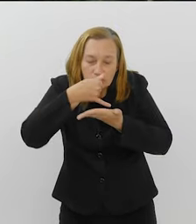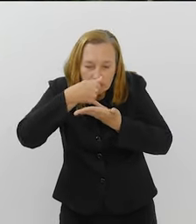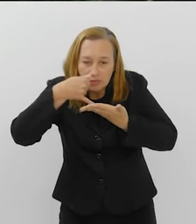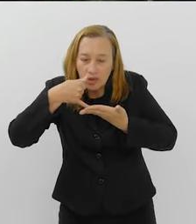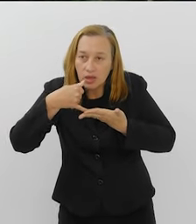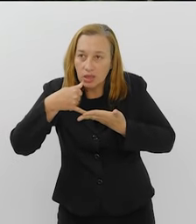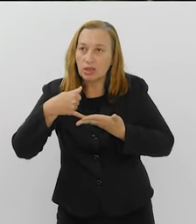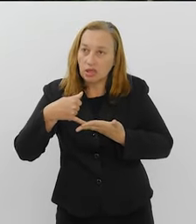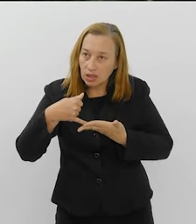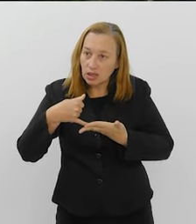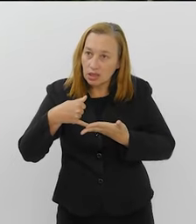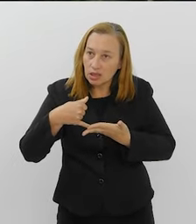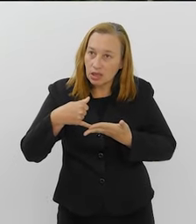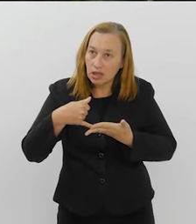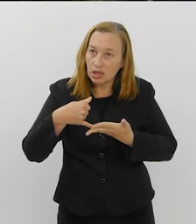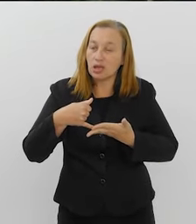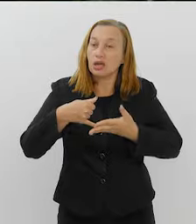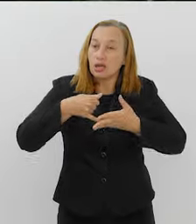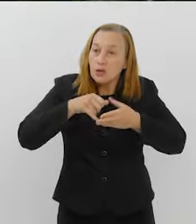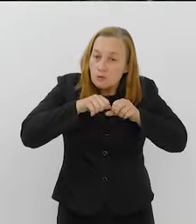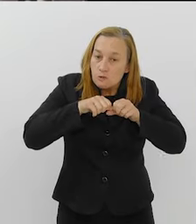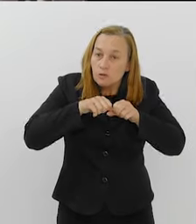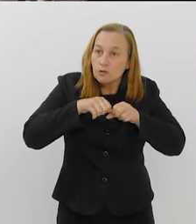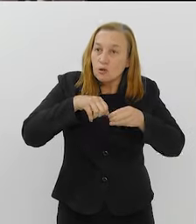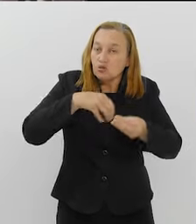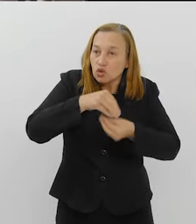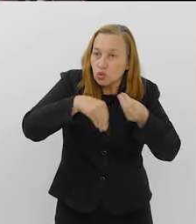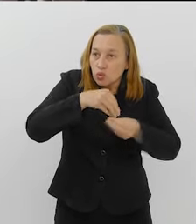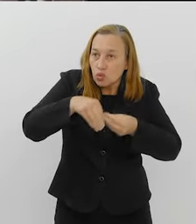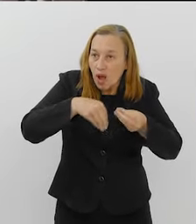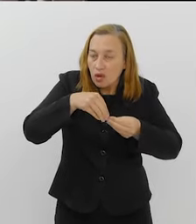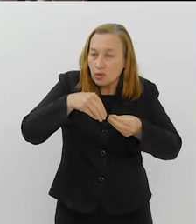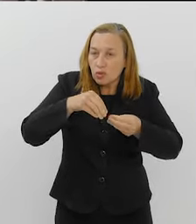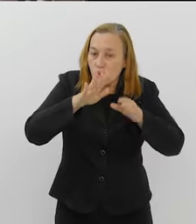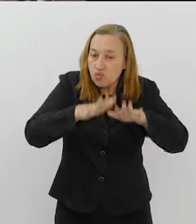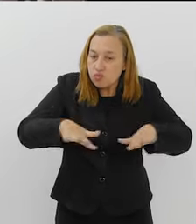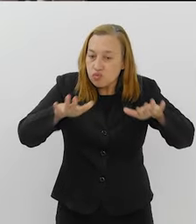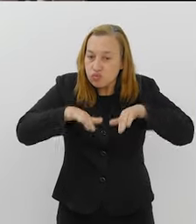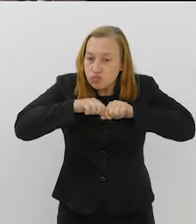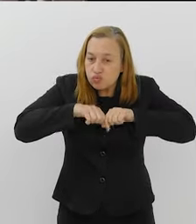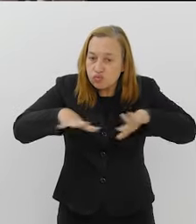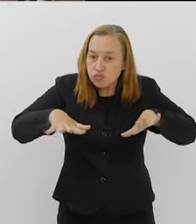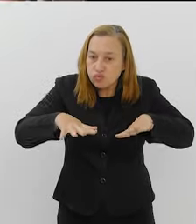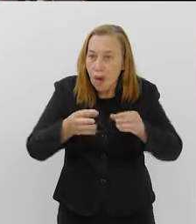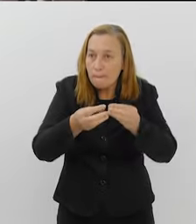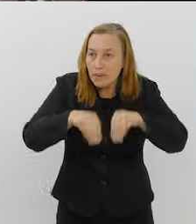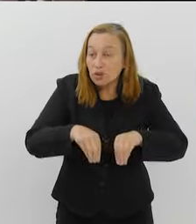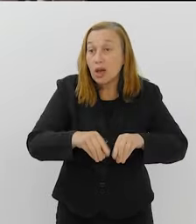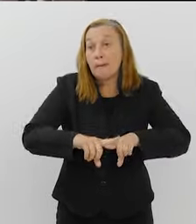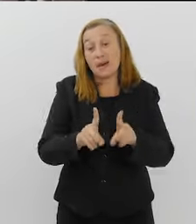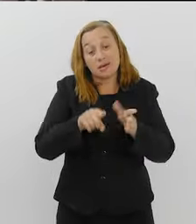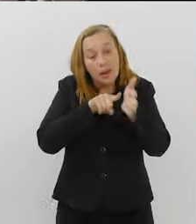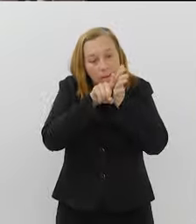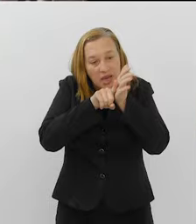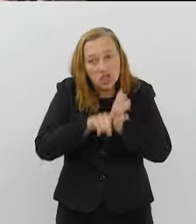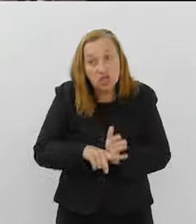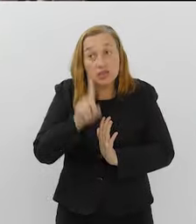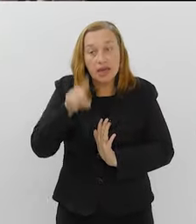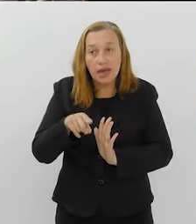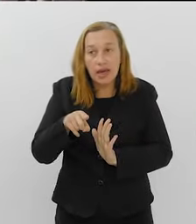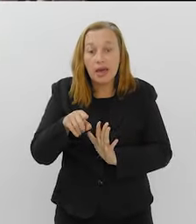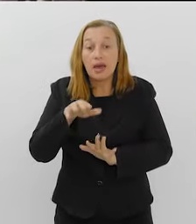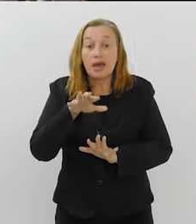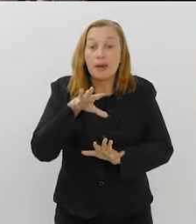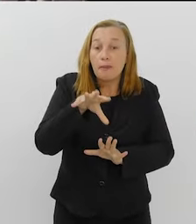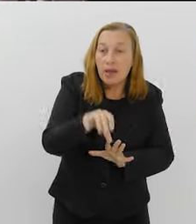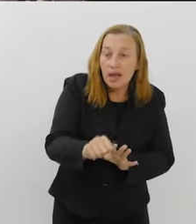cocaína, como contaminante ambiental, afeta. Agora, o próximo passo da pesquisa é pegar esses